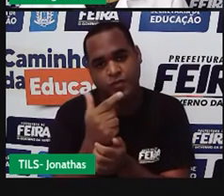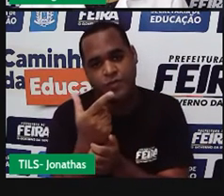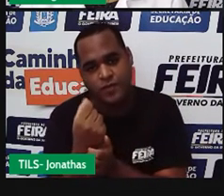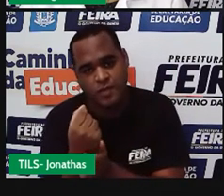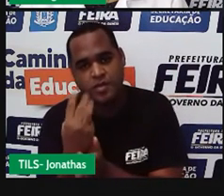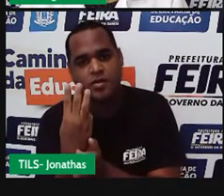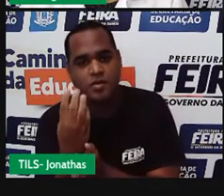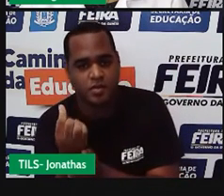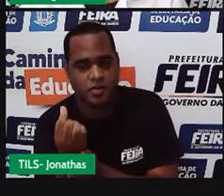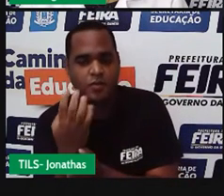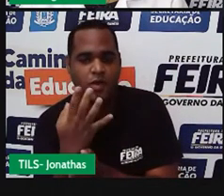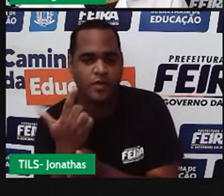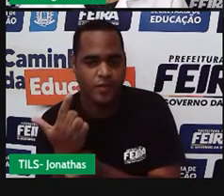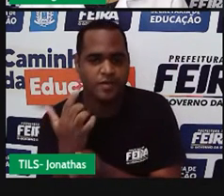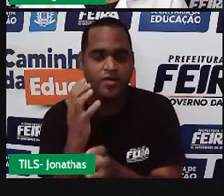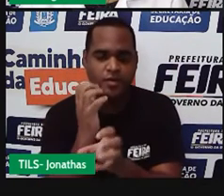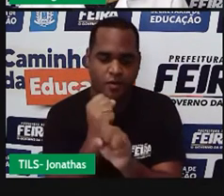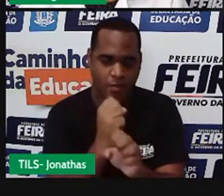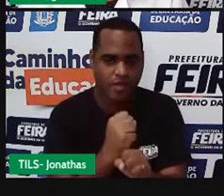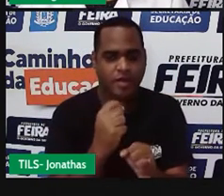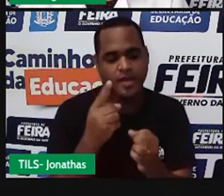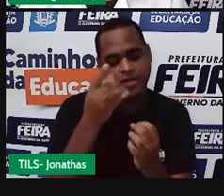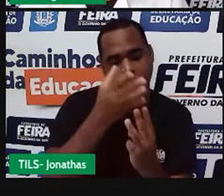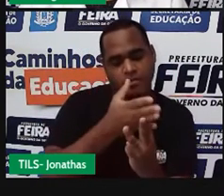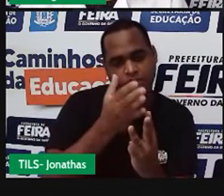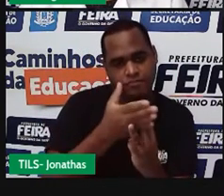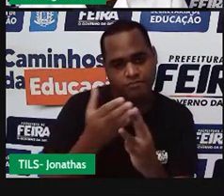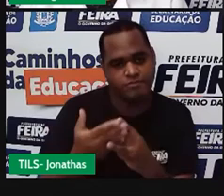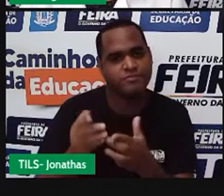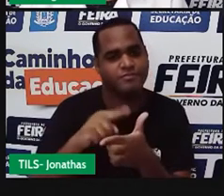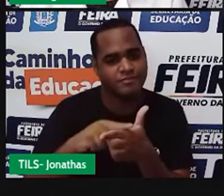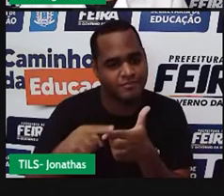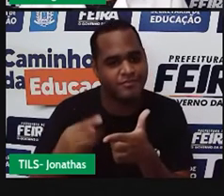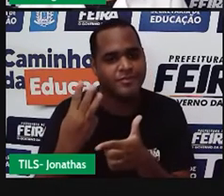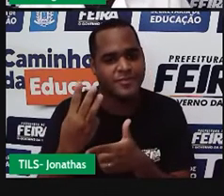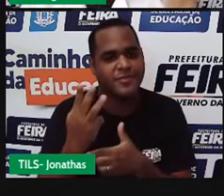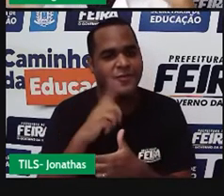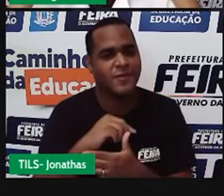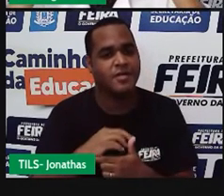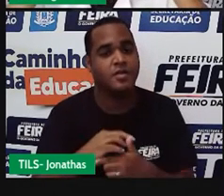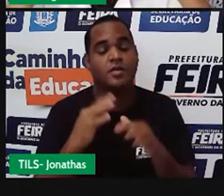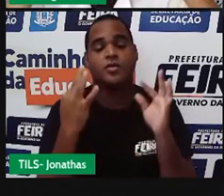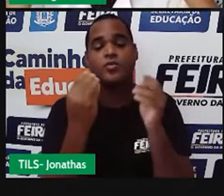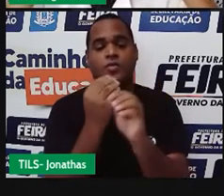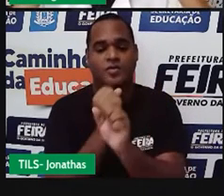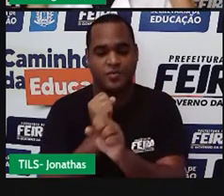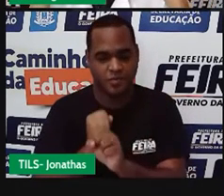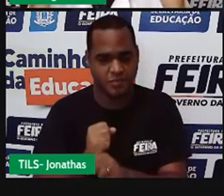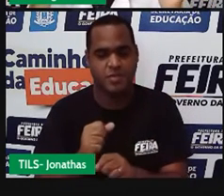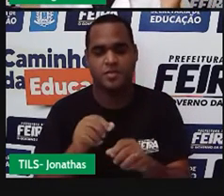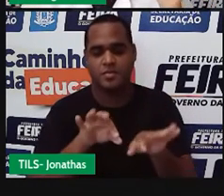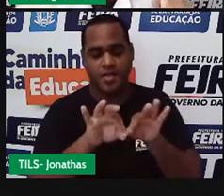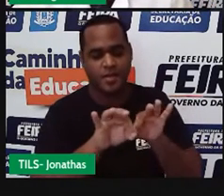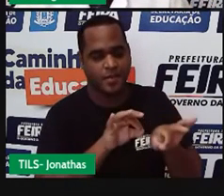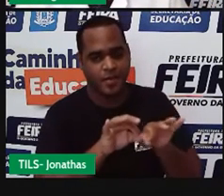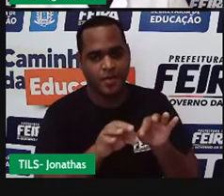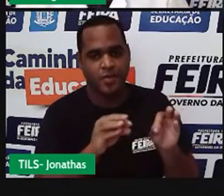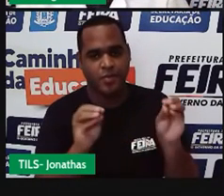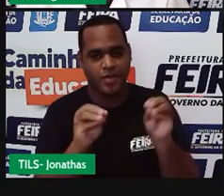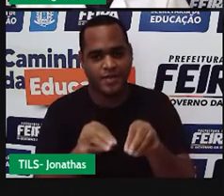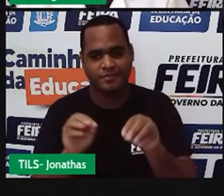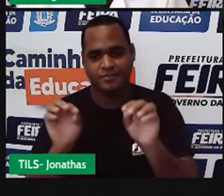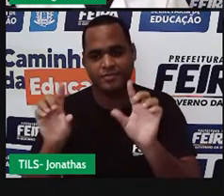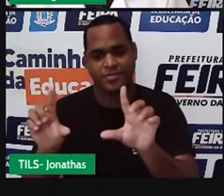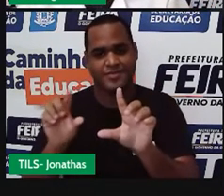que ser dividido por três. Então, o a gente vai pegar? A gente vai pegar toda essa soma e vai colocar dentro de uma caixinha.